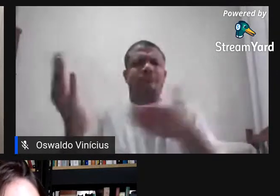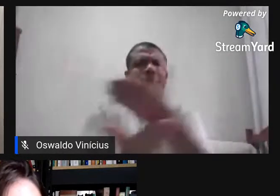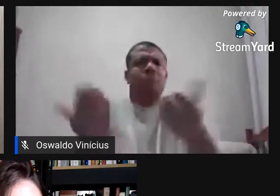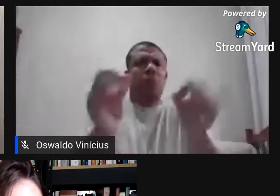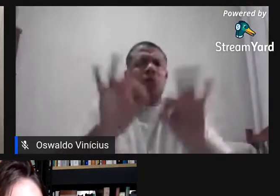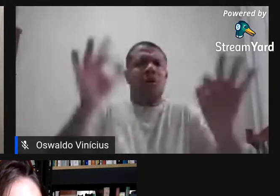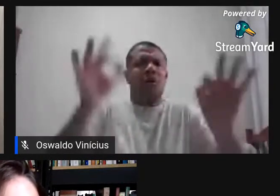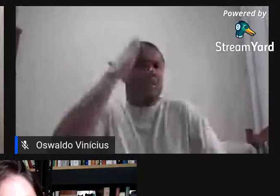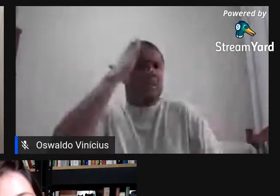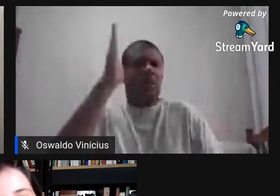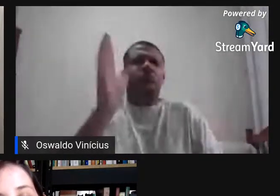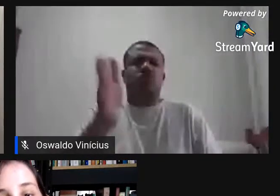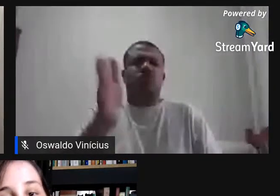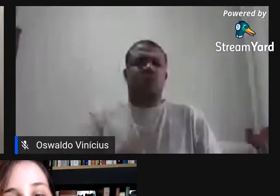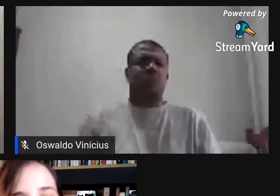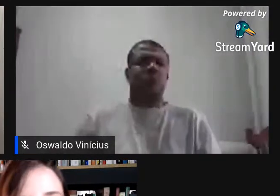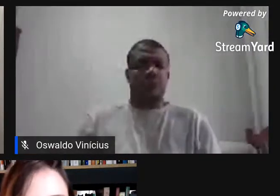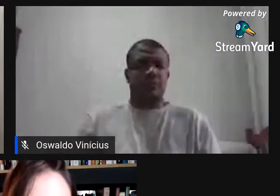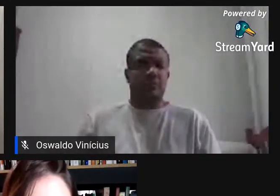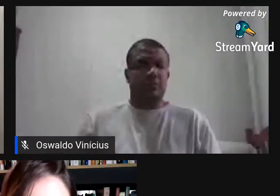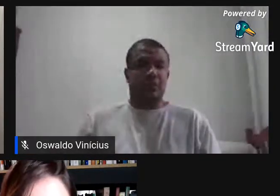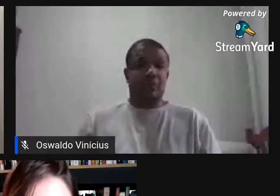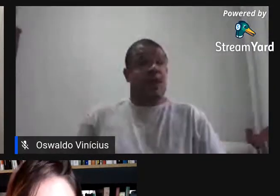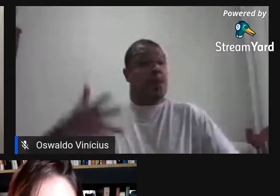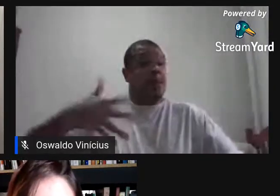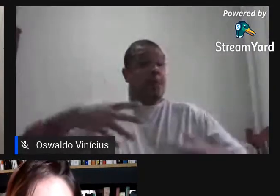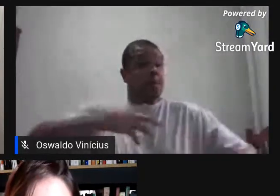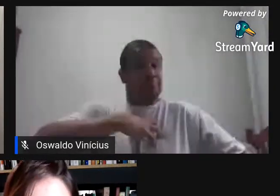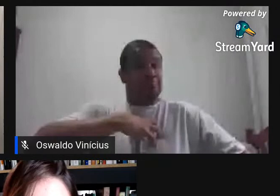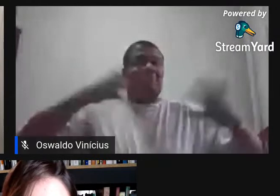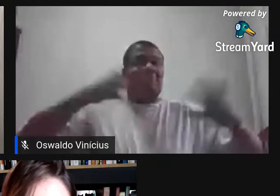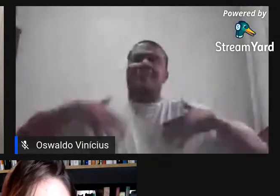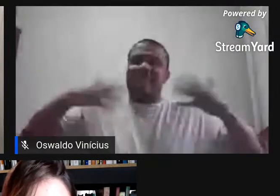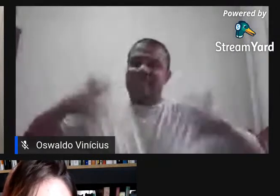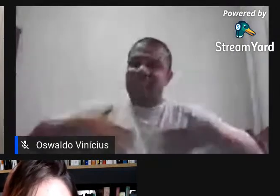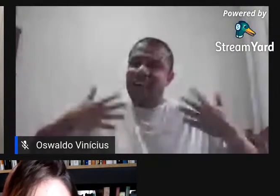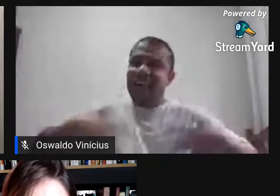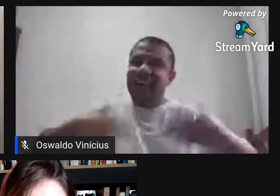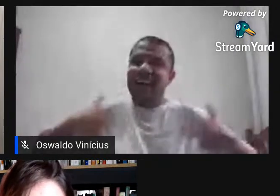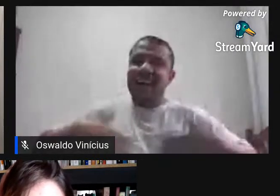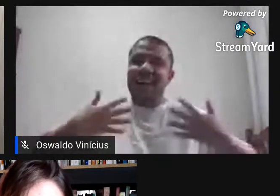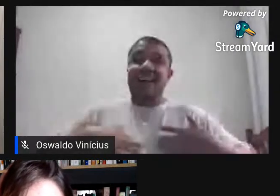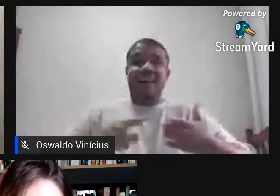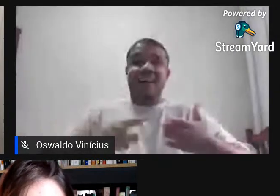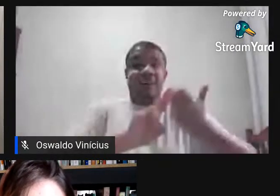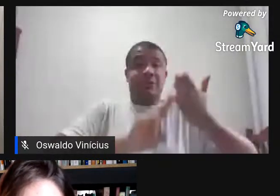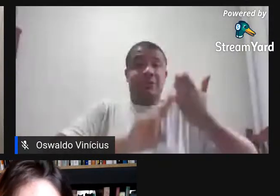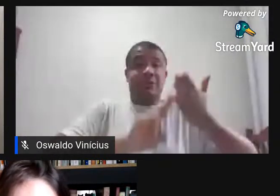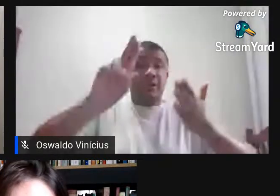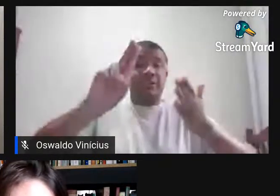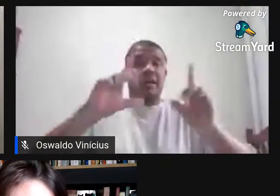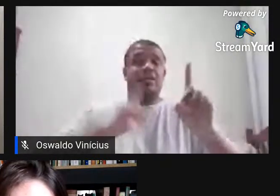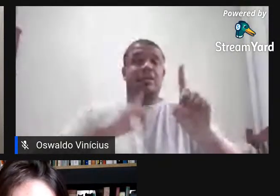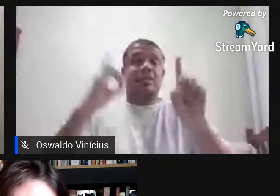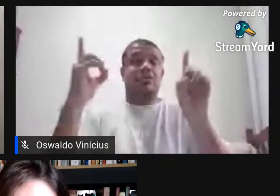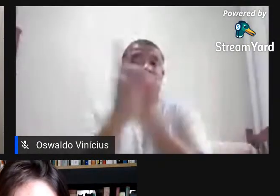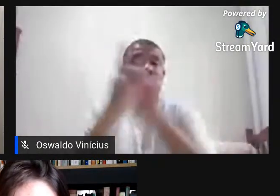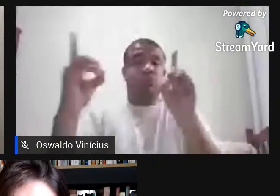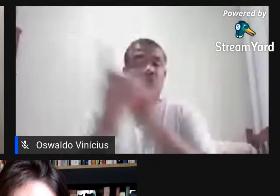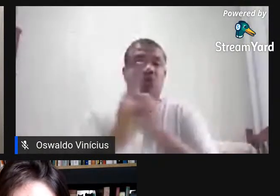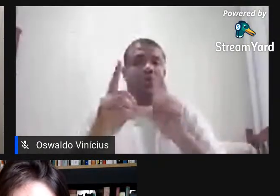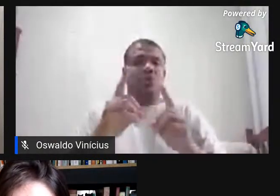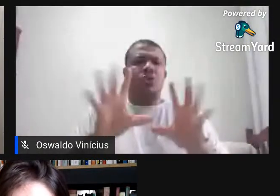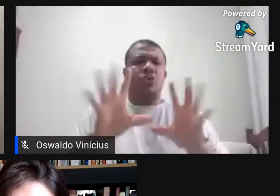Aham. Então, assim, é bem bacana porque aí as universidades estão aí dialogando porque o grupo intermídia não só